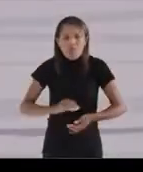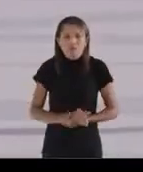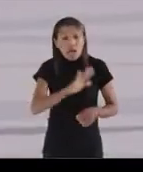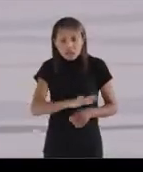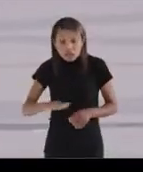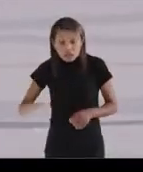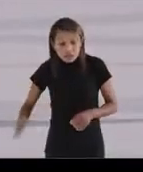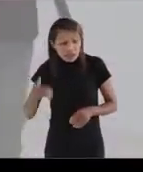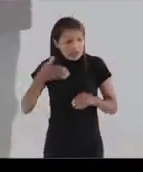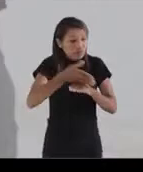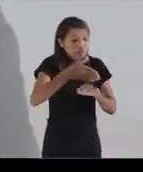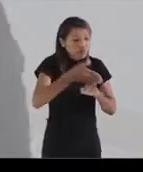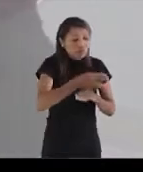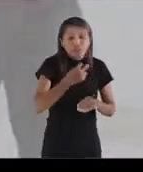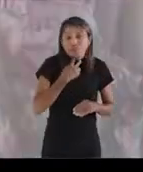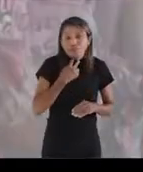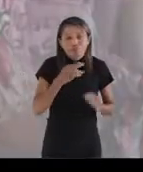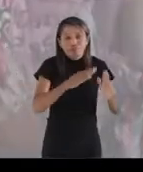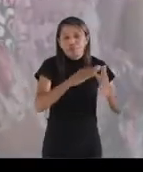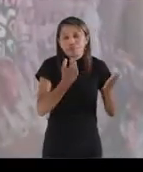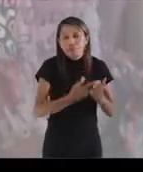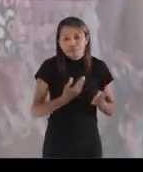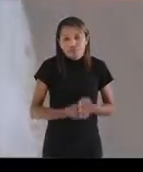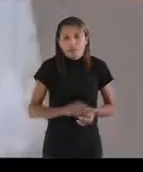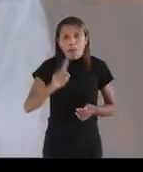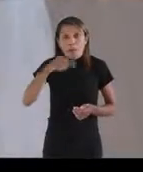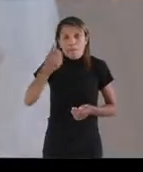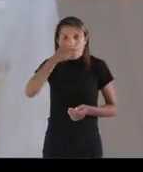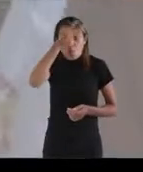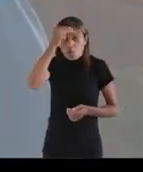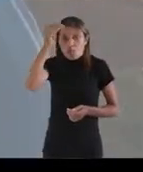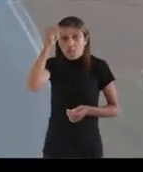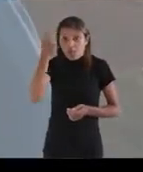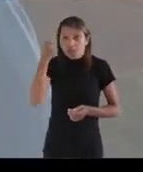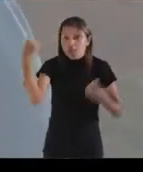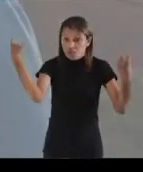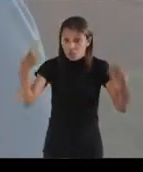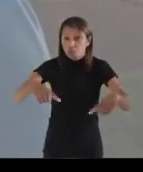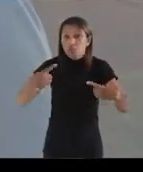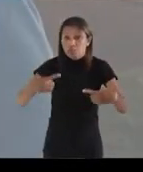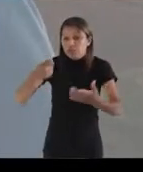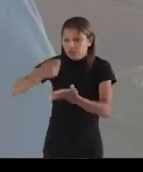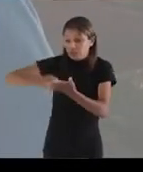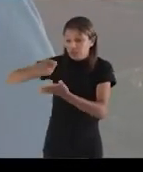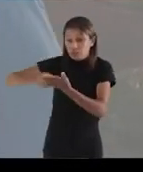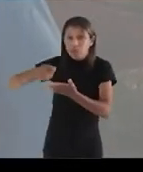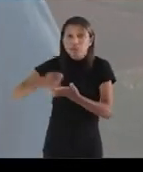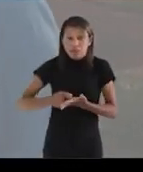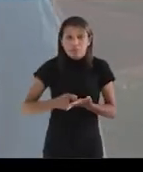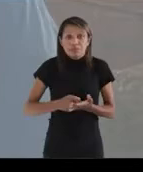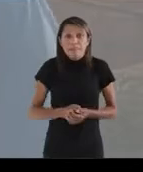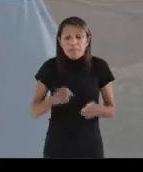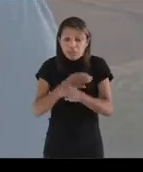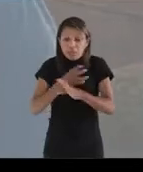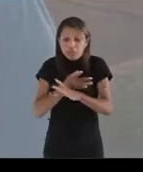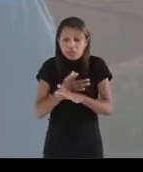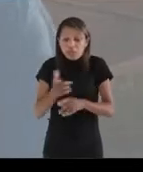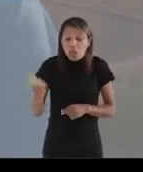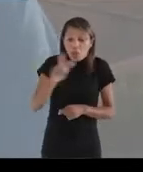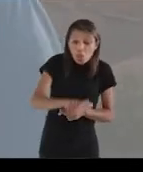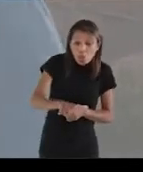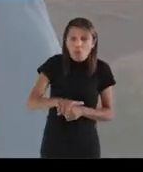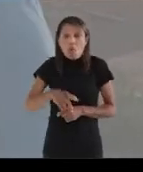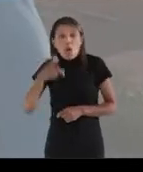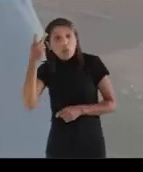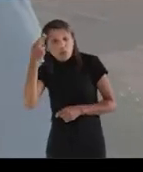aulas, empresas fecharam, o desemprego cresceu e a crise ainda está longe de passar. O próximo prefeito vai ter que enfrentar o desafio de retomar a vida ao normal e